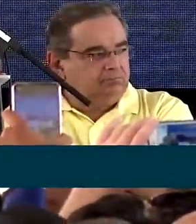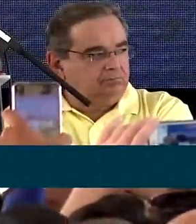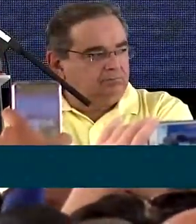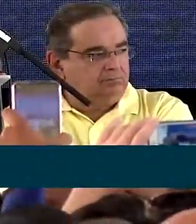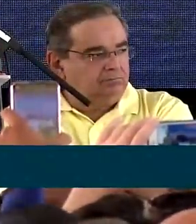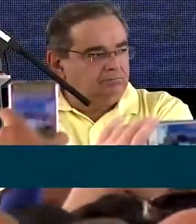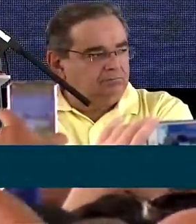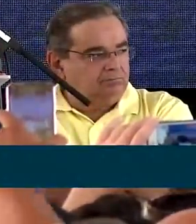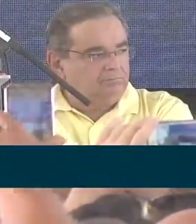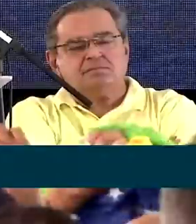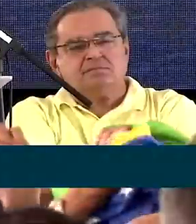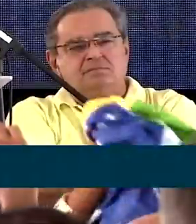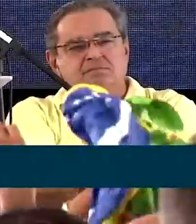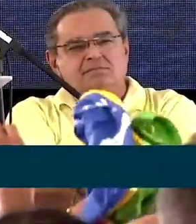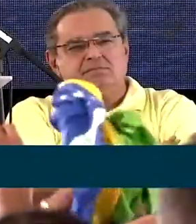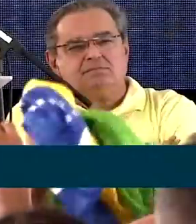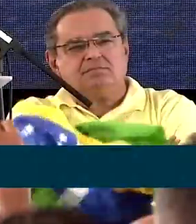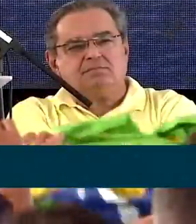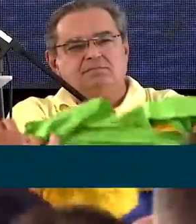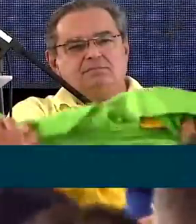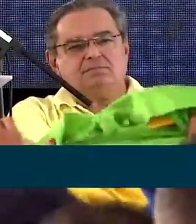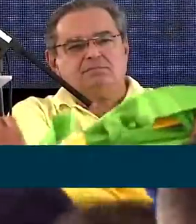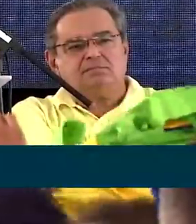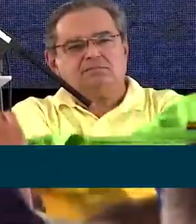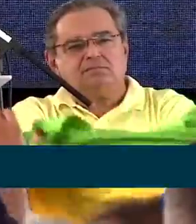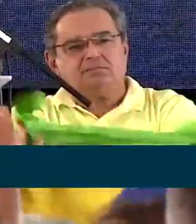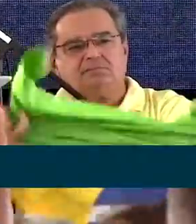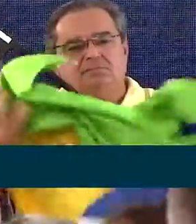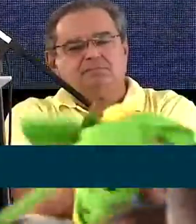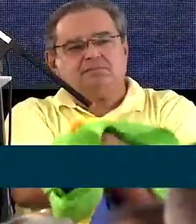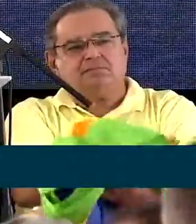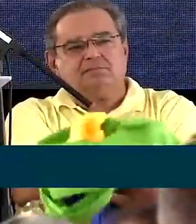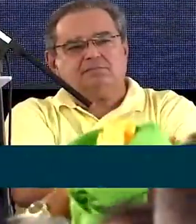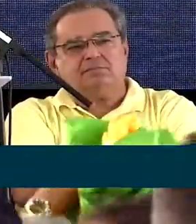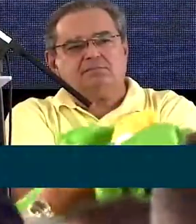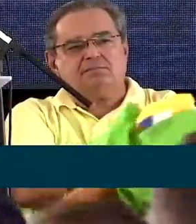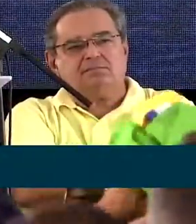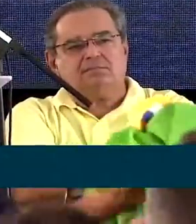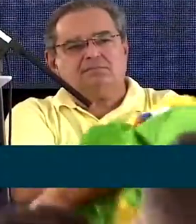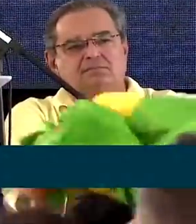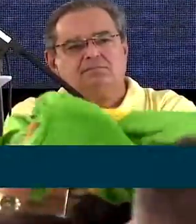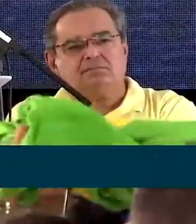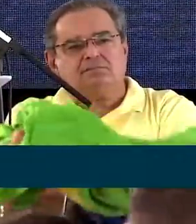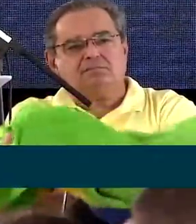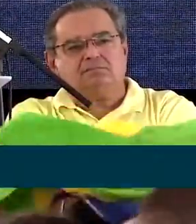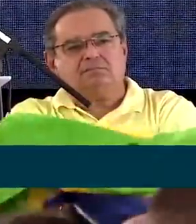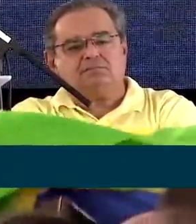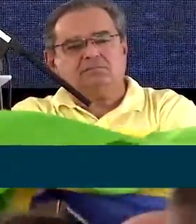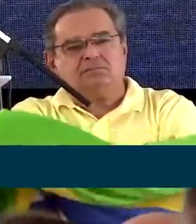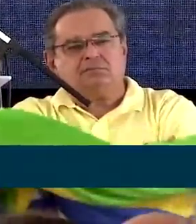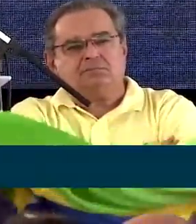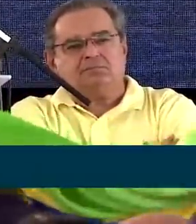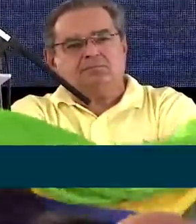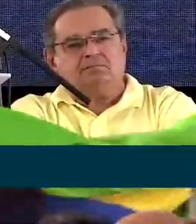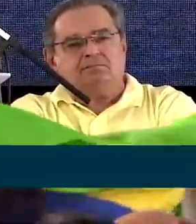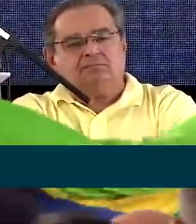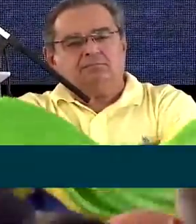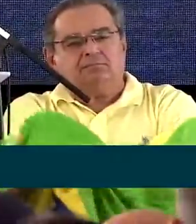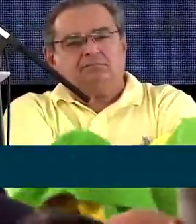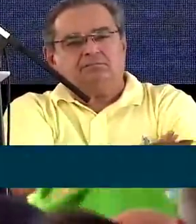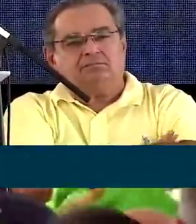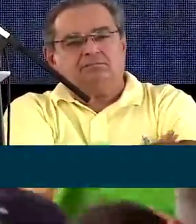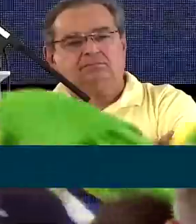uma grande nação. Não existe satisfação maior do que aquela do dever cumprido. Estamos